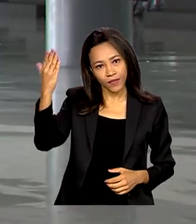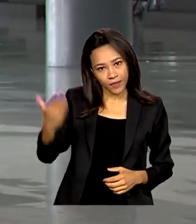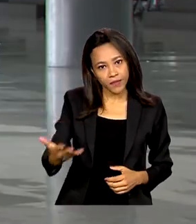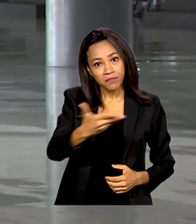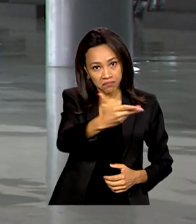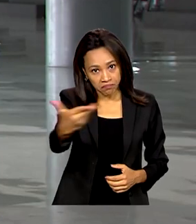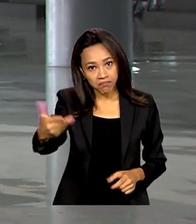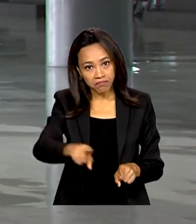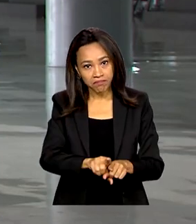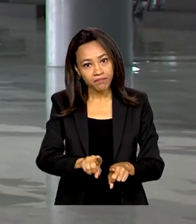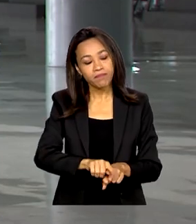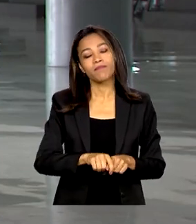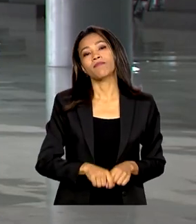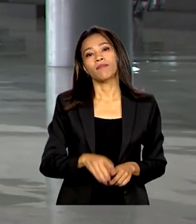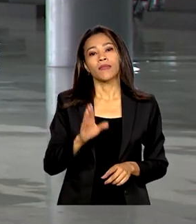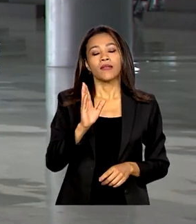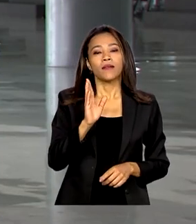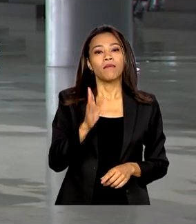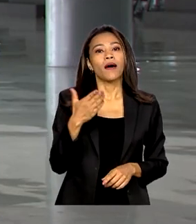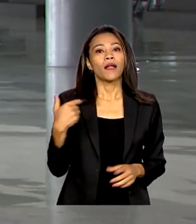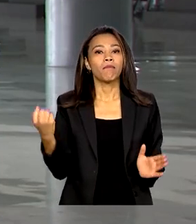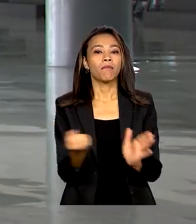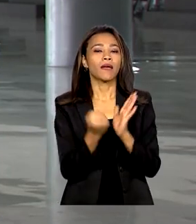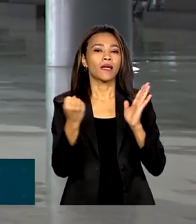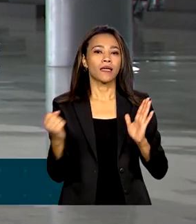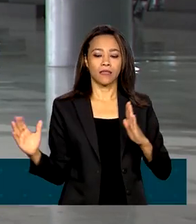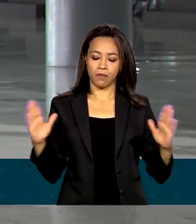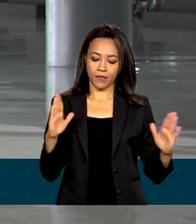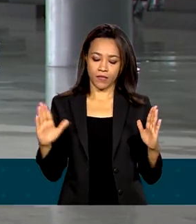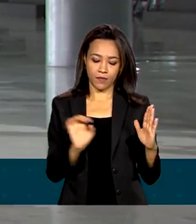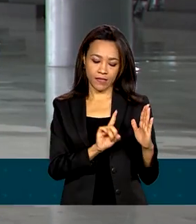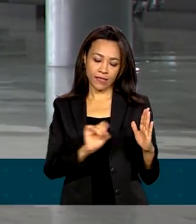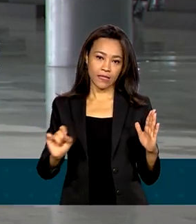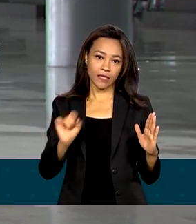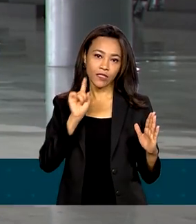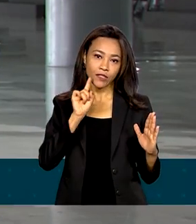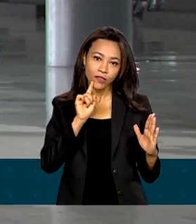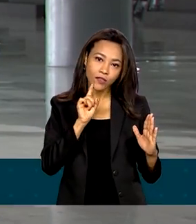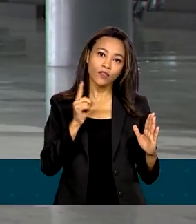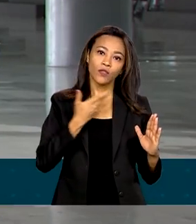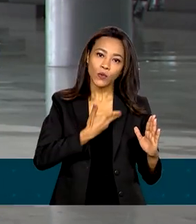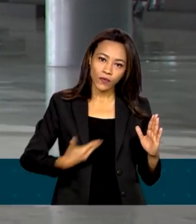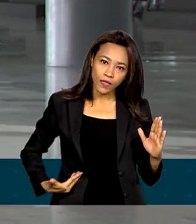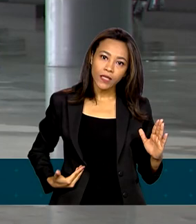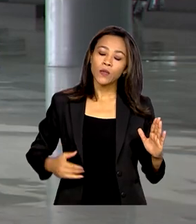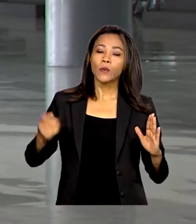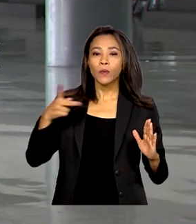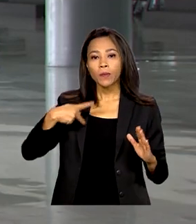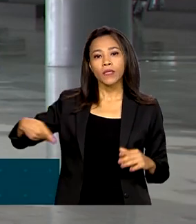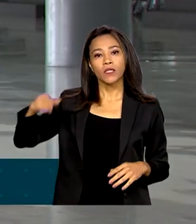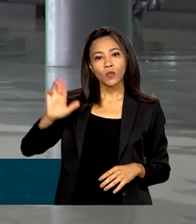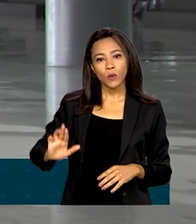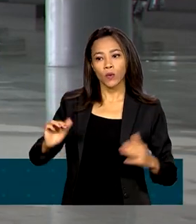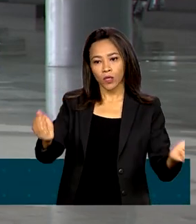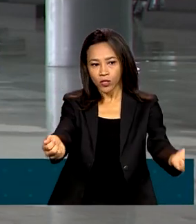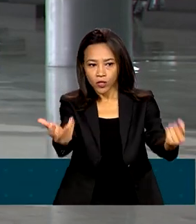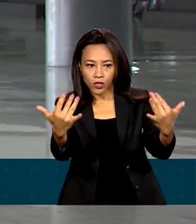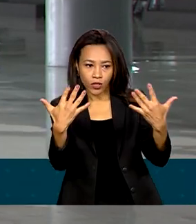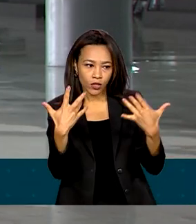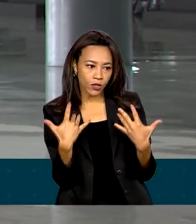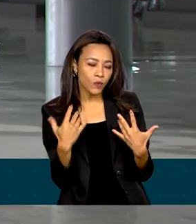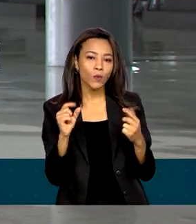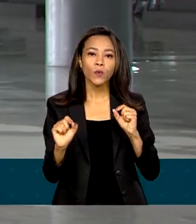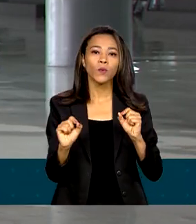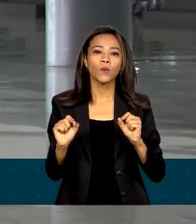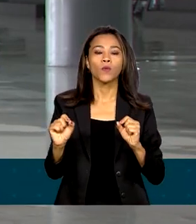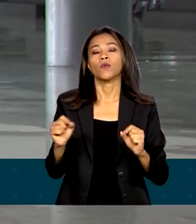dia a todos. É isso mesmo, Para marcar esses 100 primeiros dias de governo, o presidente Lula convocou uma reunião com os 37 ministros que